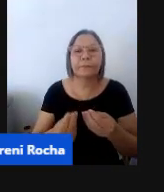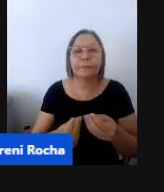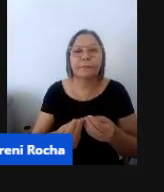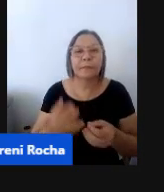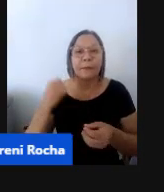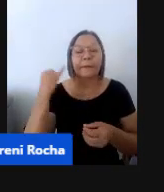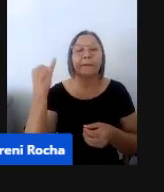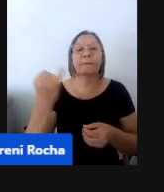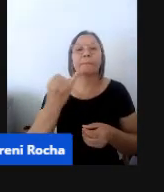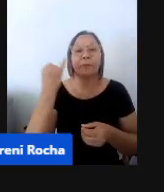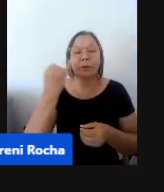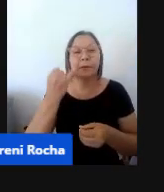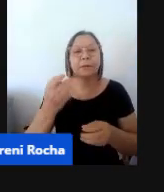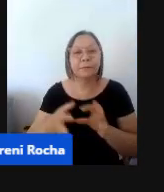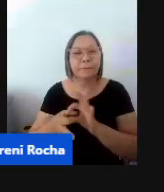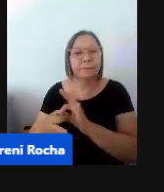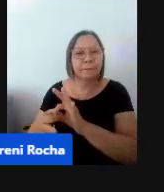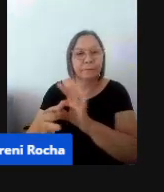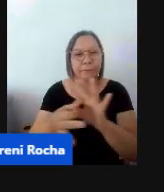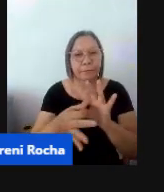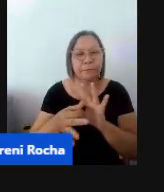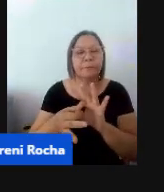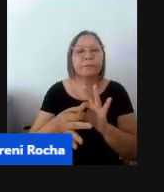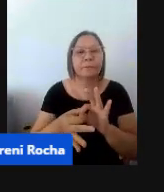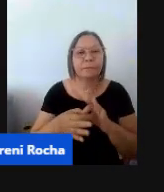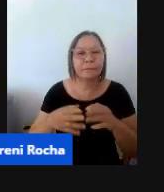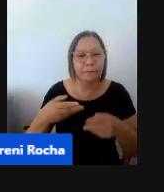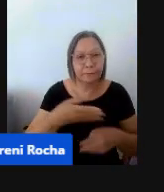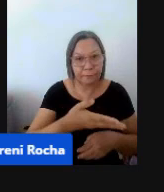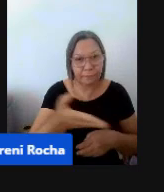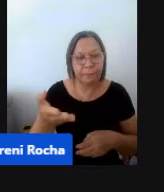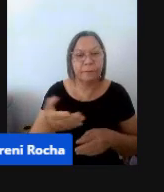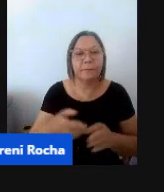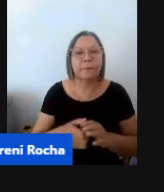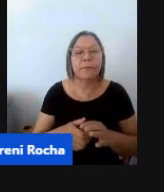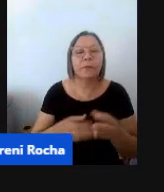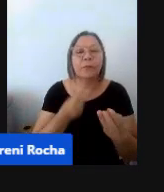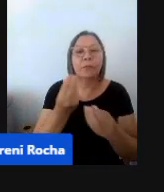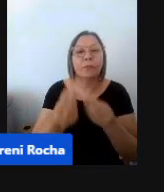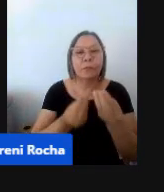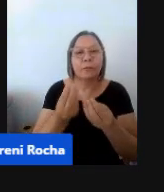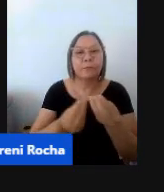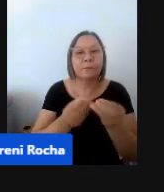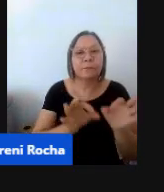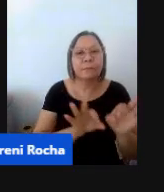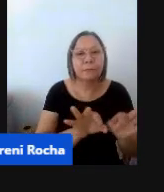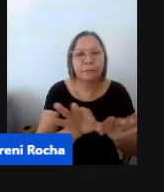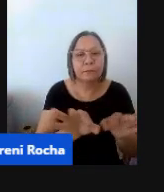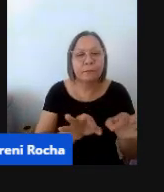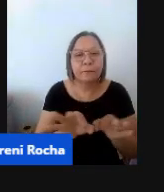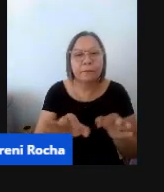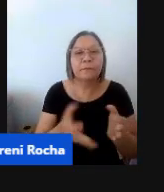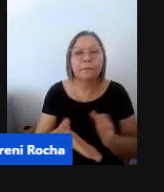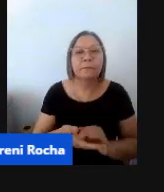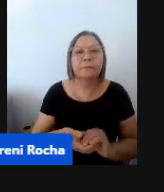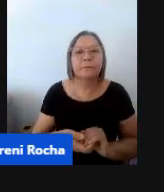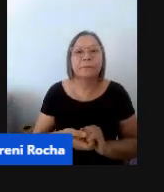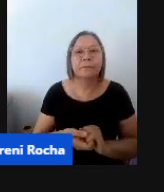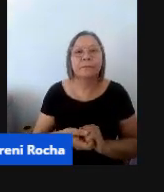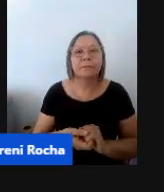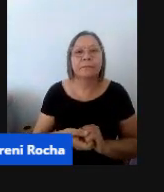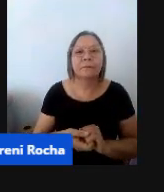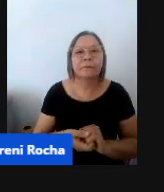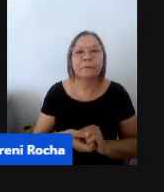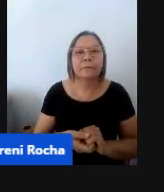a gente contextualizar um pouquinho para vocês, né? Então, como é que está organizado esse nosso currículo? E os